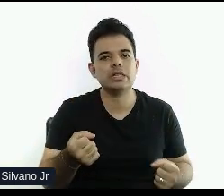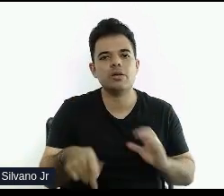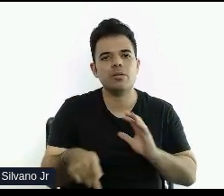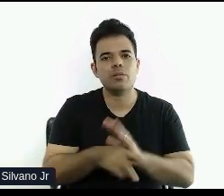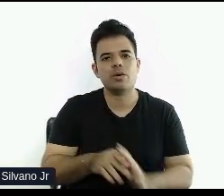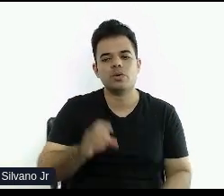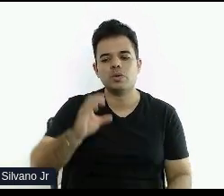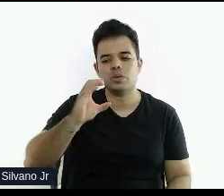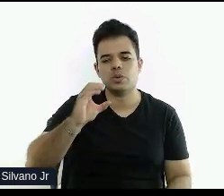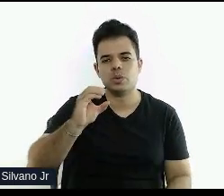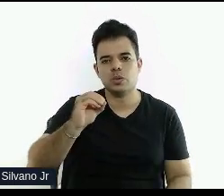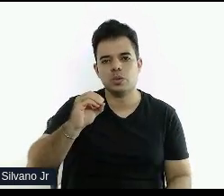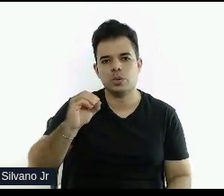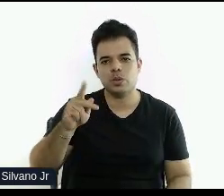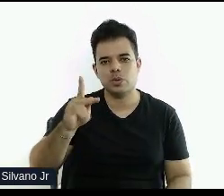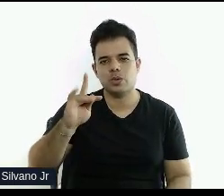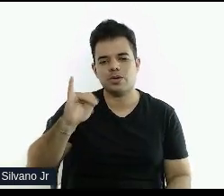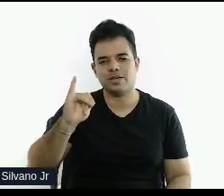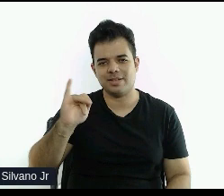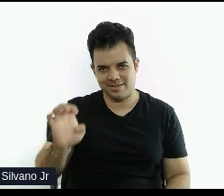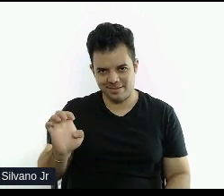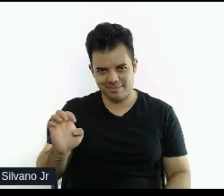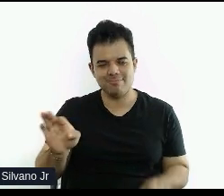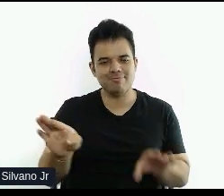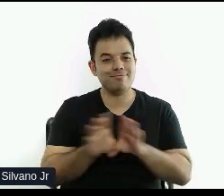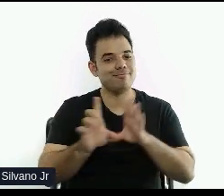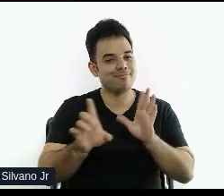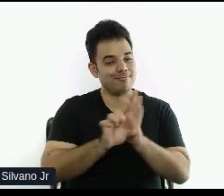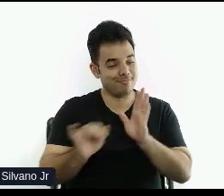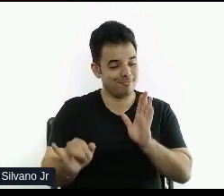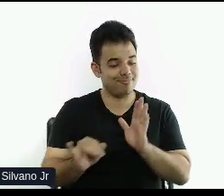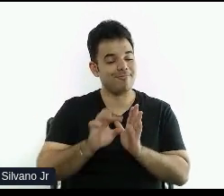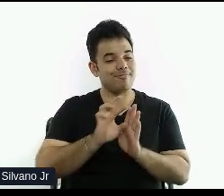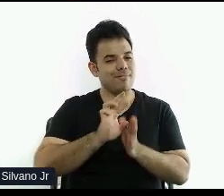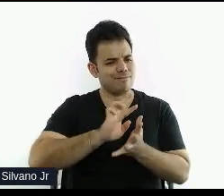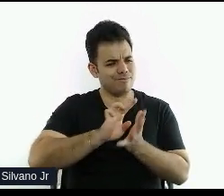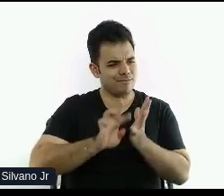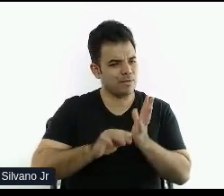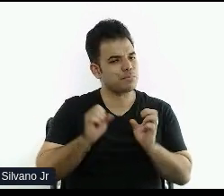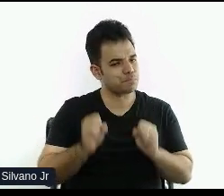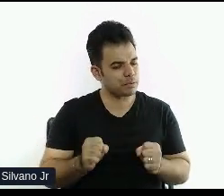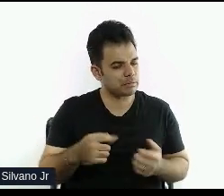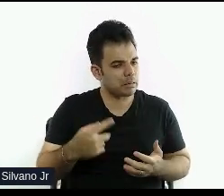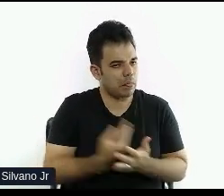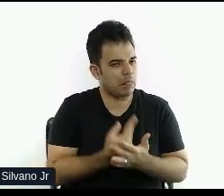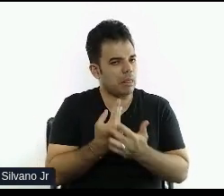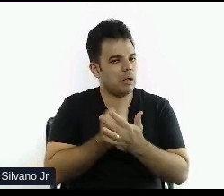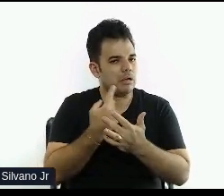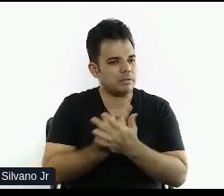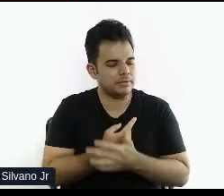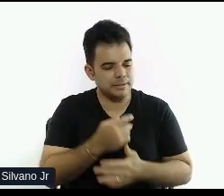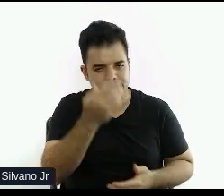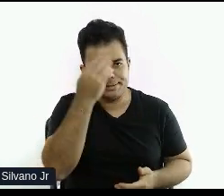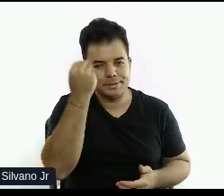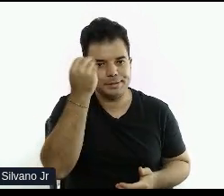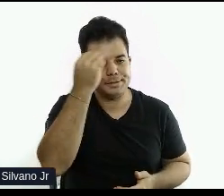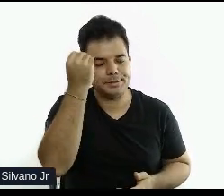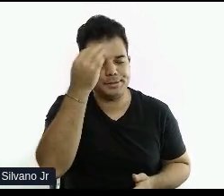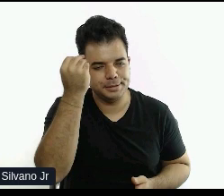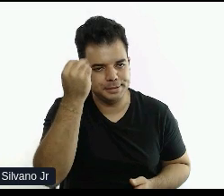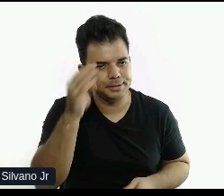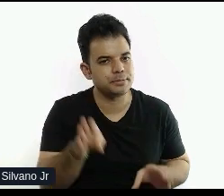acessível para ela? Então, são leis que a gente pode estar ali falhando, né? E trazendo algum grande